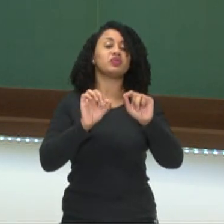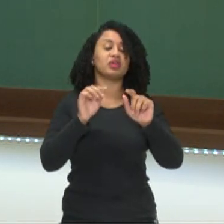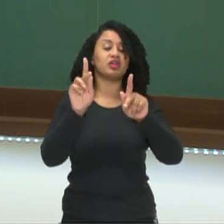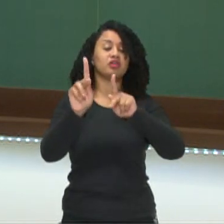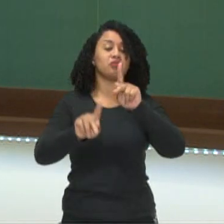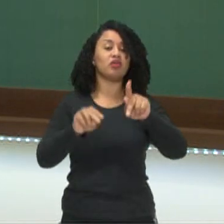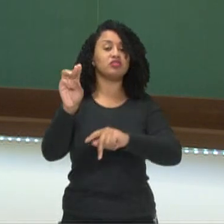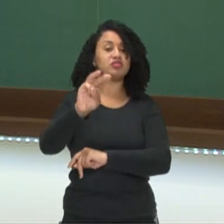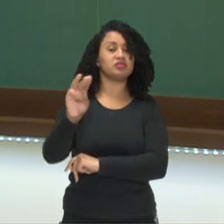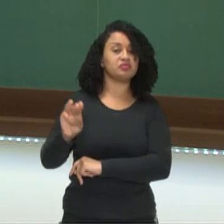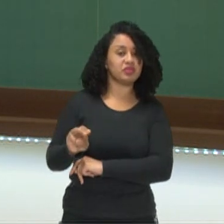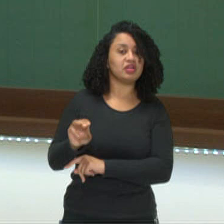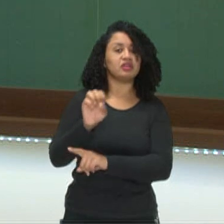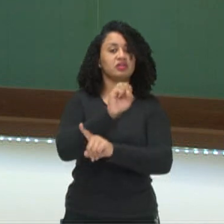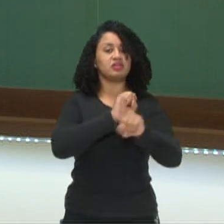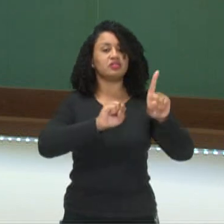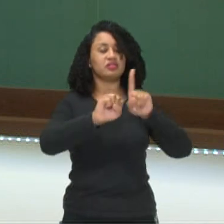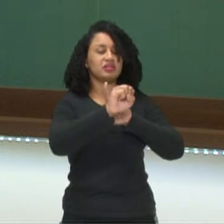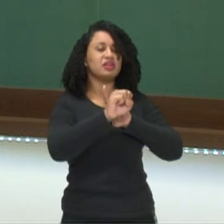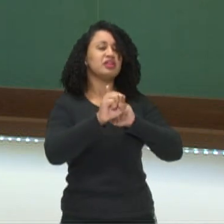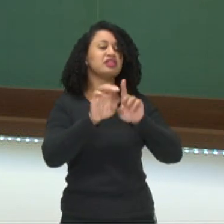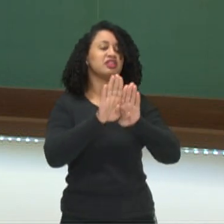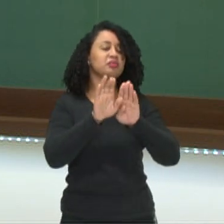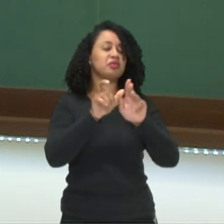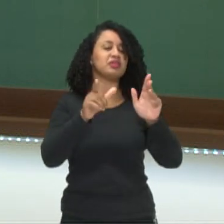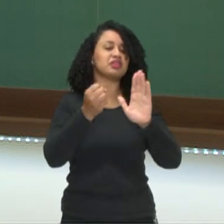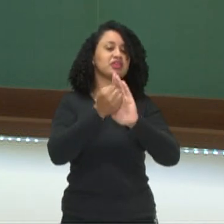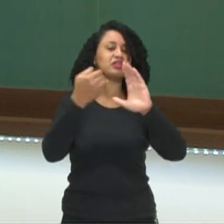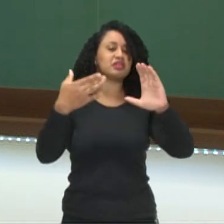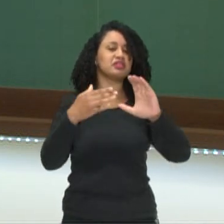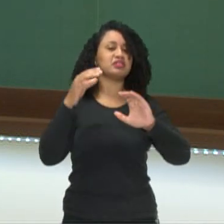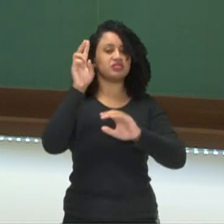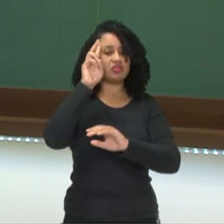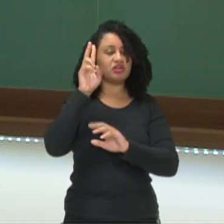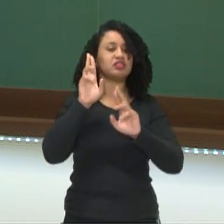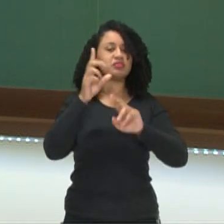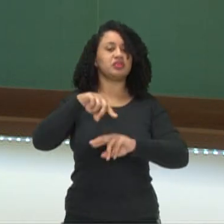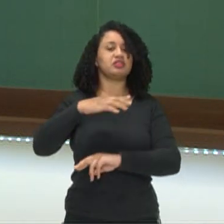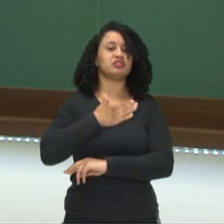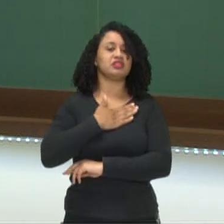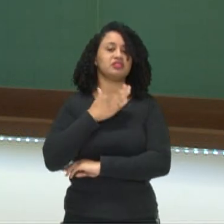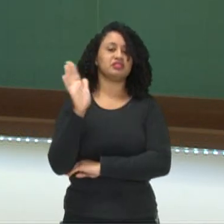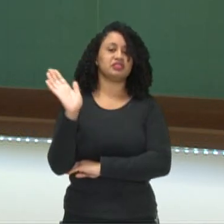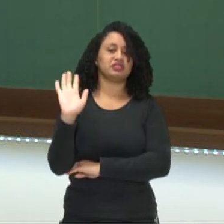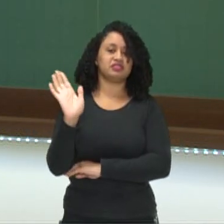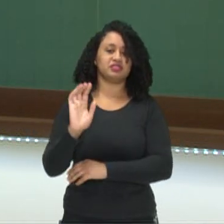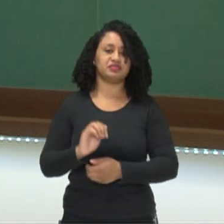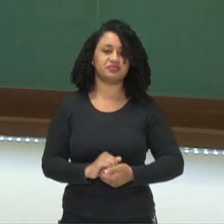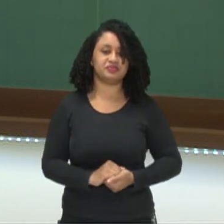Mesopotâmia, sociedade, algumas fontes históricas. Espero que tenham gostado. Até breve.